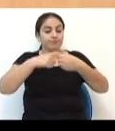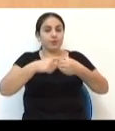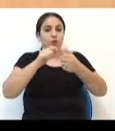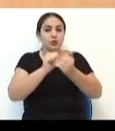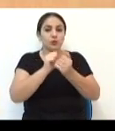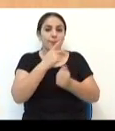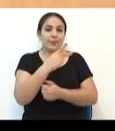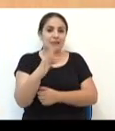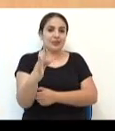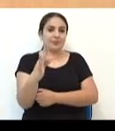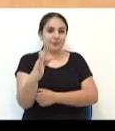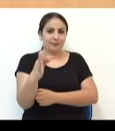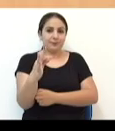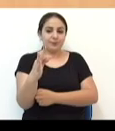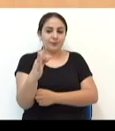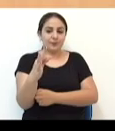PT.